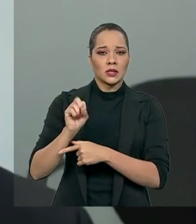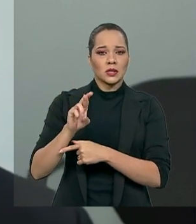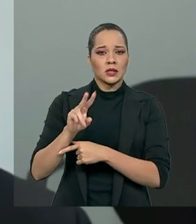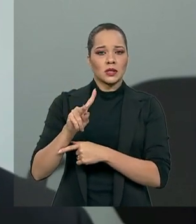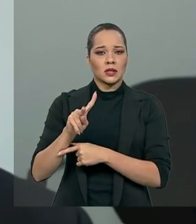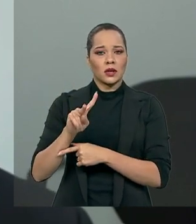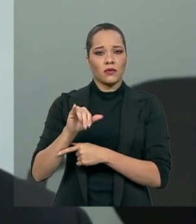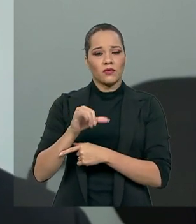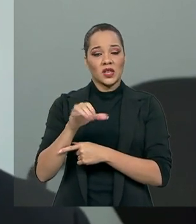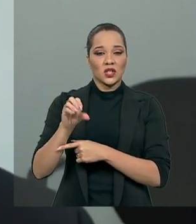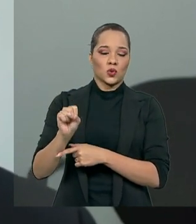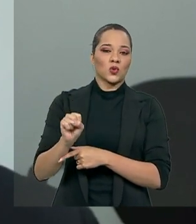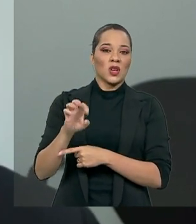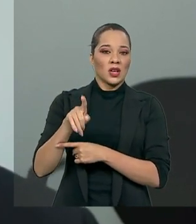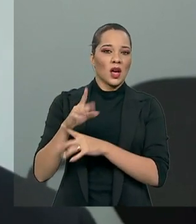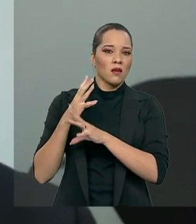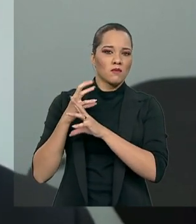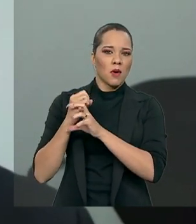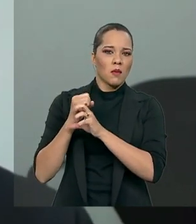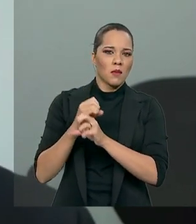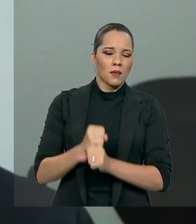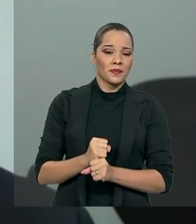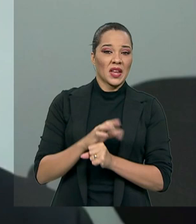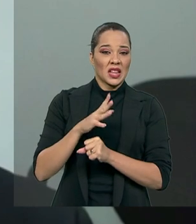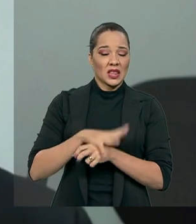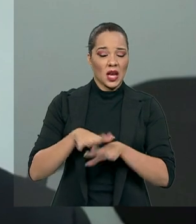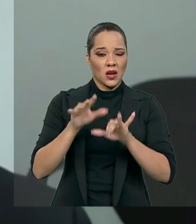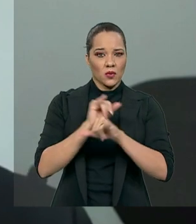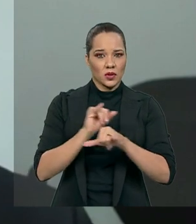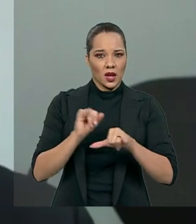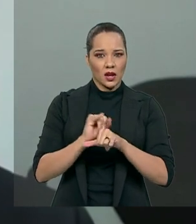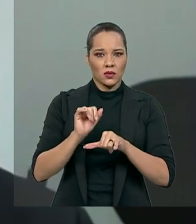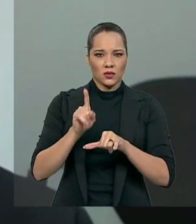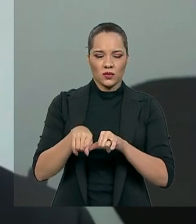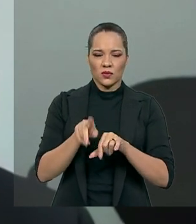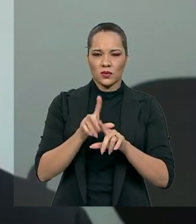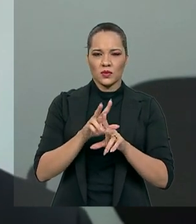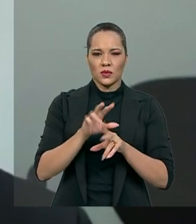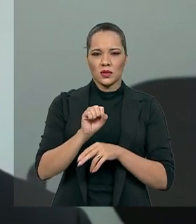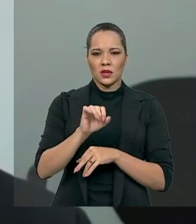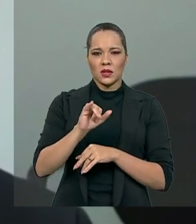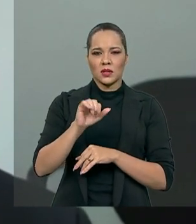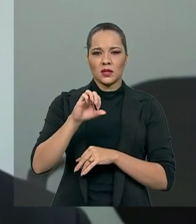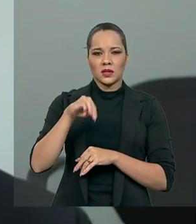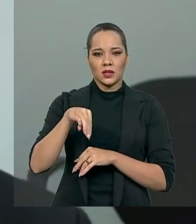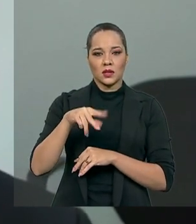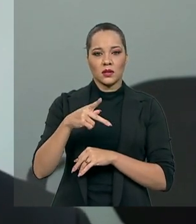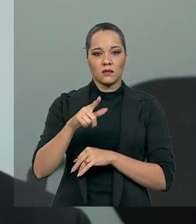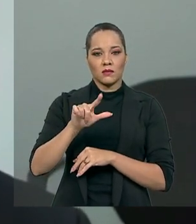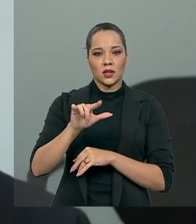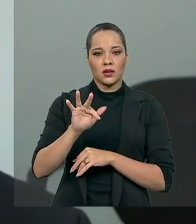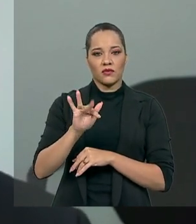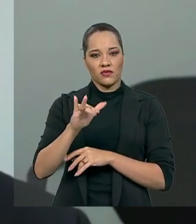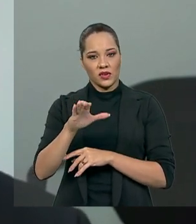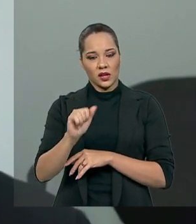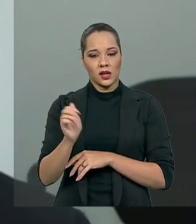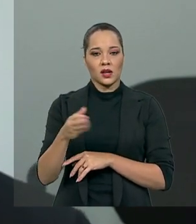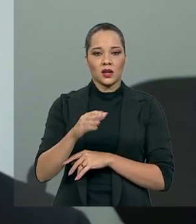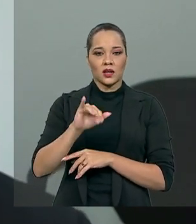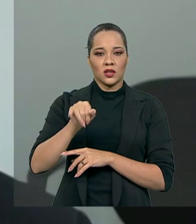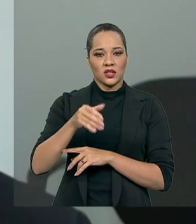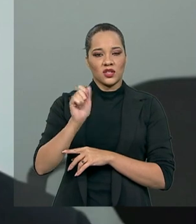plenamente cumulativo e tem um dado do Simplifica Já, que é uma ação de fiscos